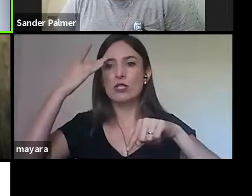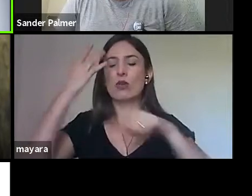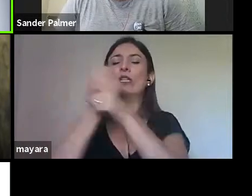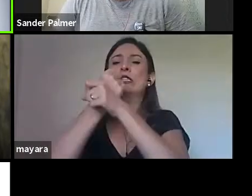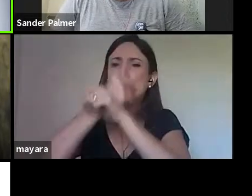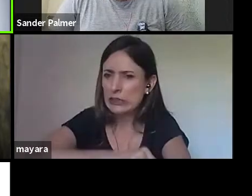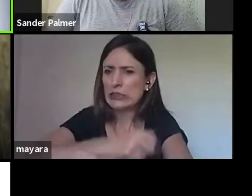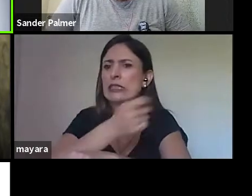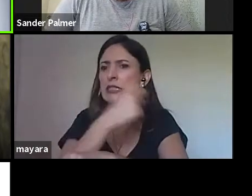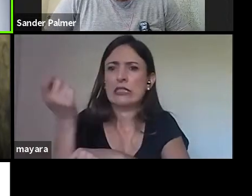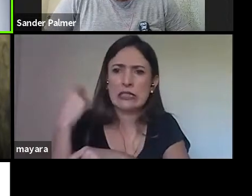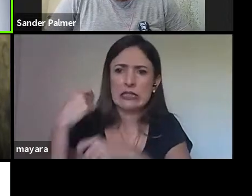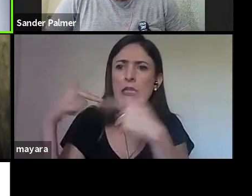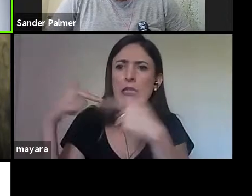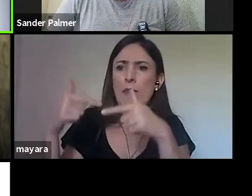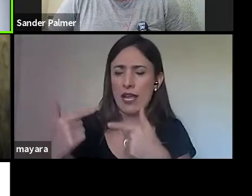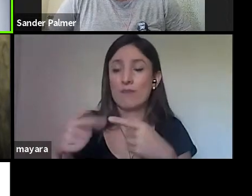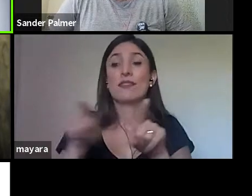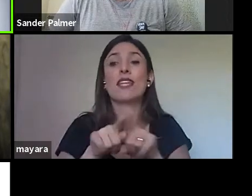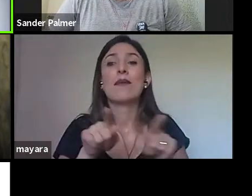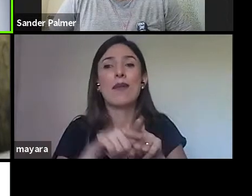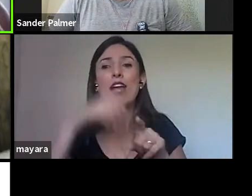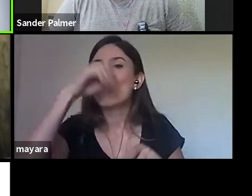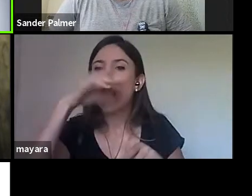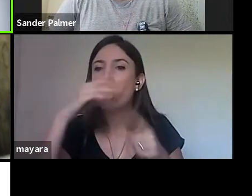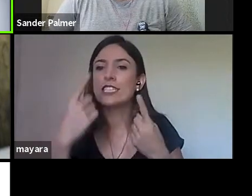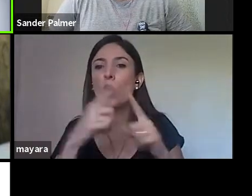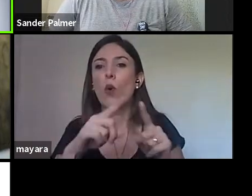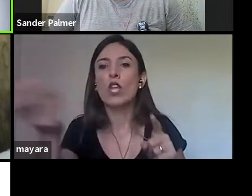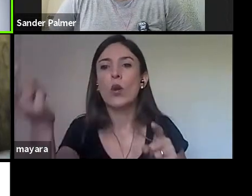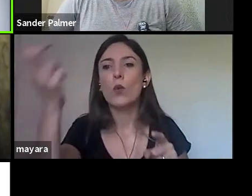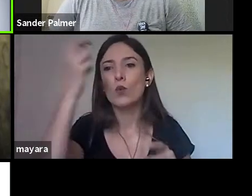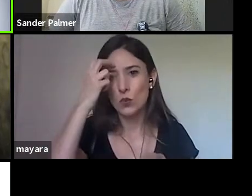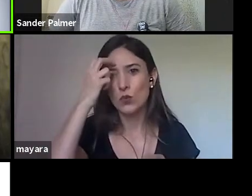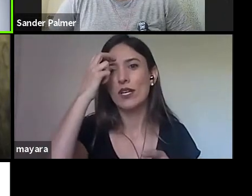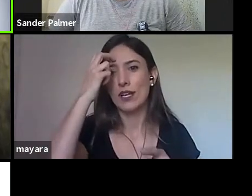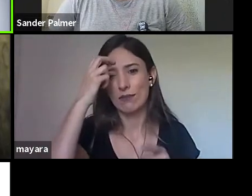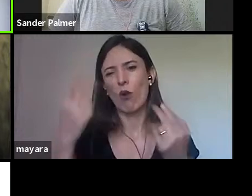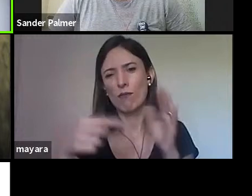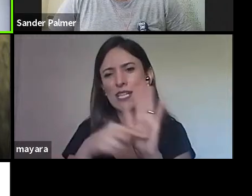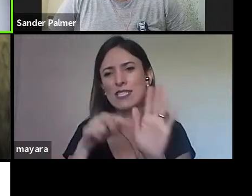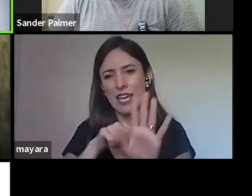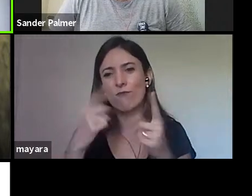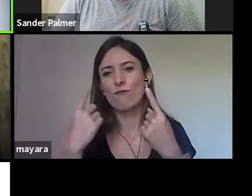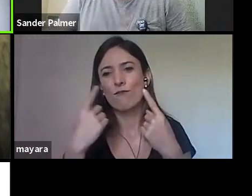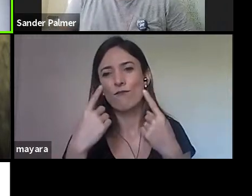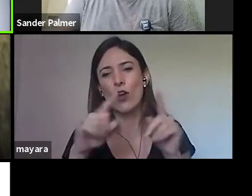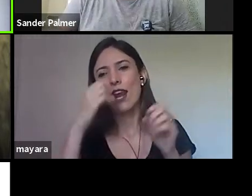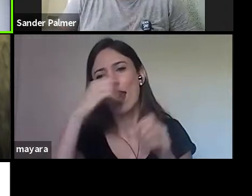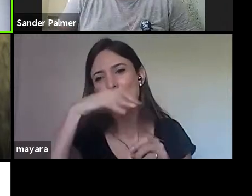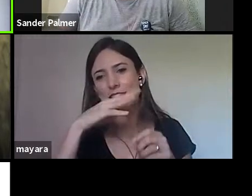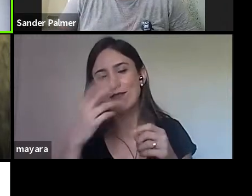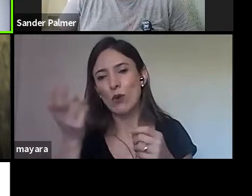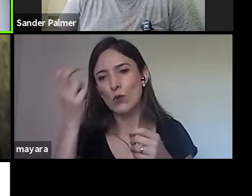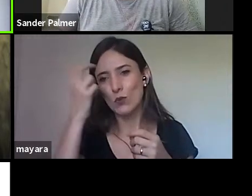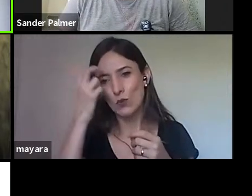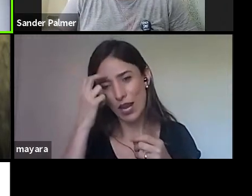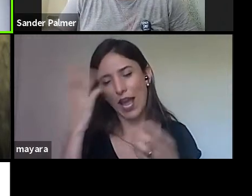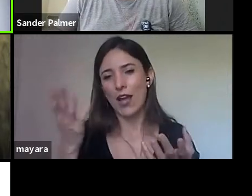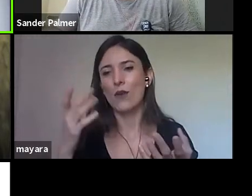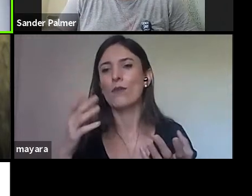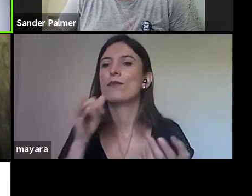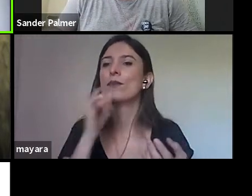muito grande, inclusive em relação às epistemologias desses diversos sujeitos, sejam eles povos